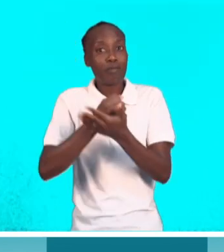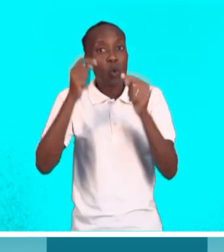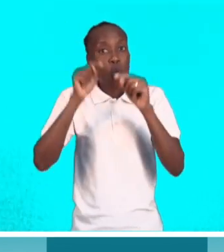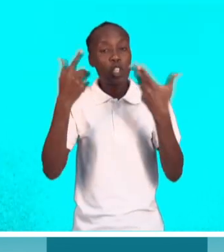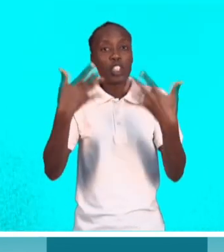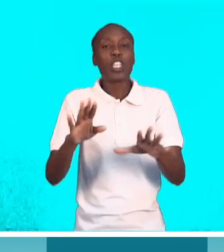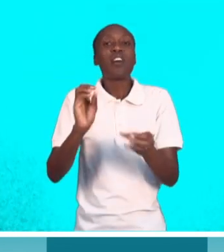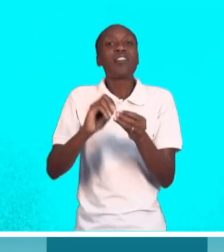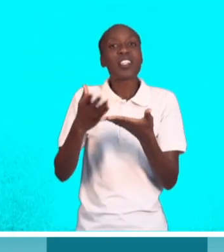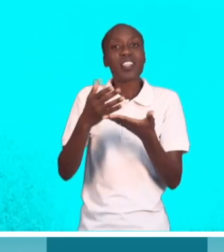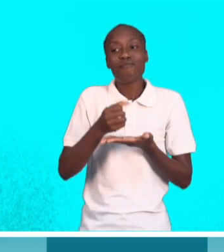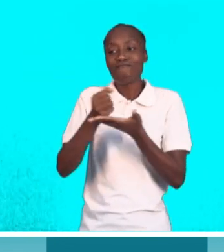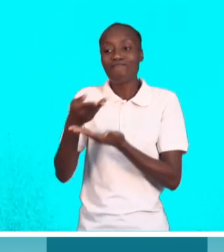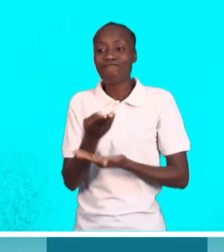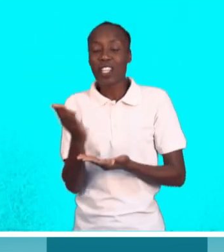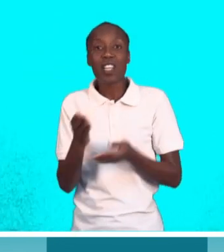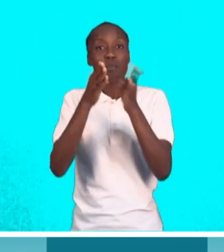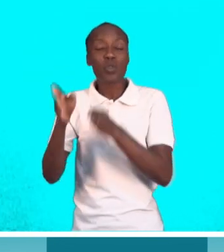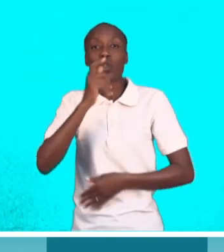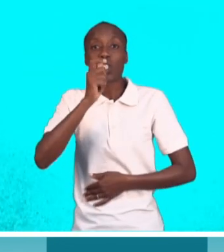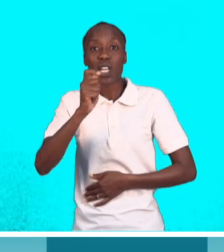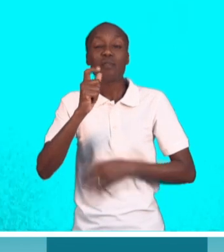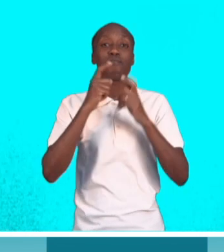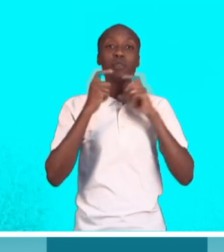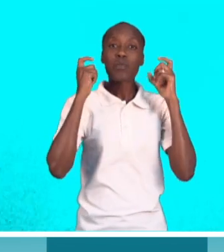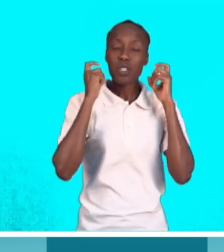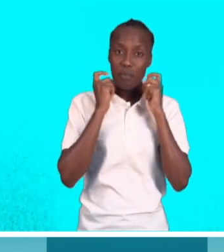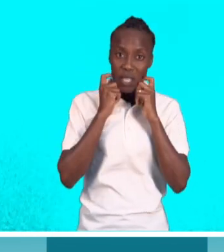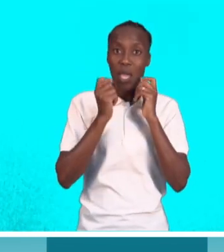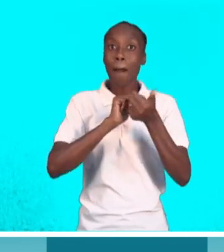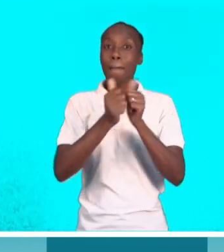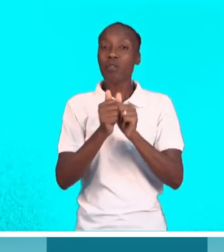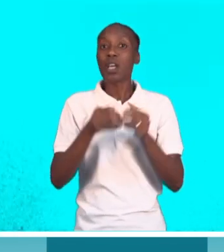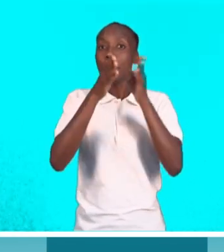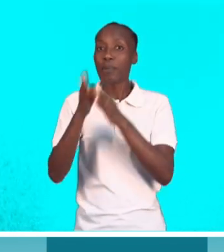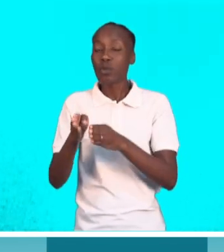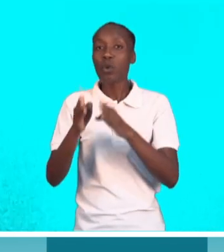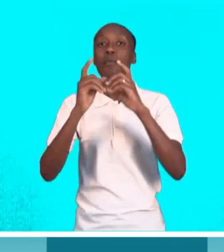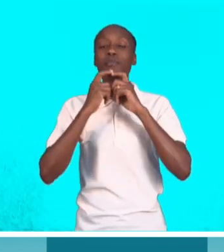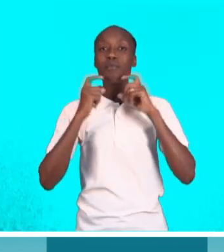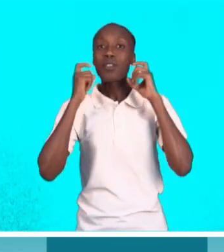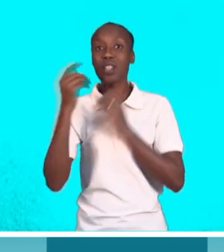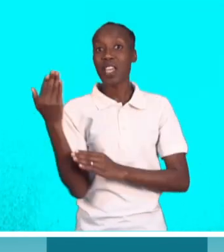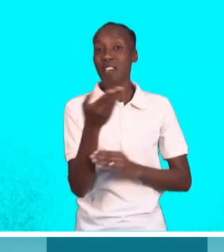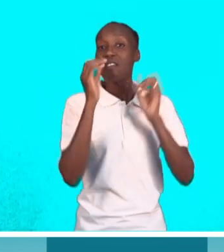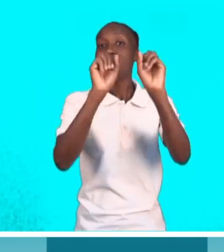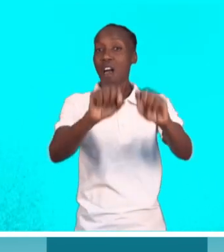hoje, felizmente, entregamos aos jornalistas desportivos moçambicanos. Mas é um projeto para o povo moçambicano a criação desta associação e